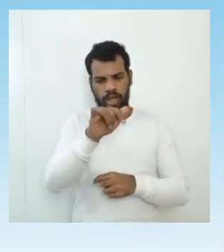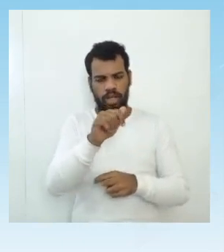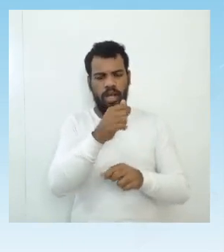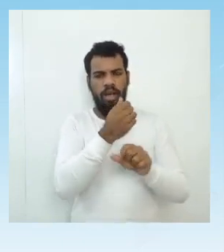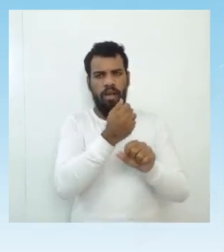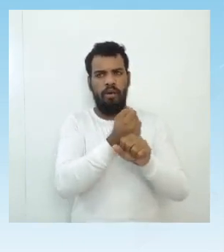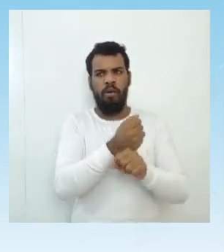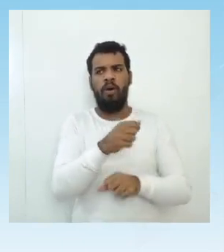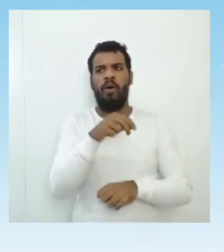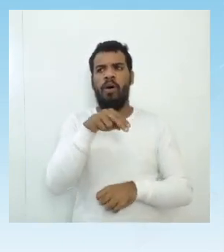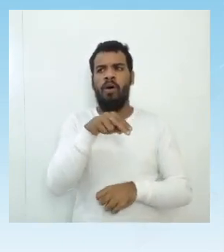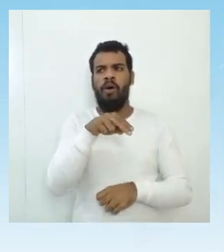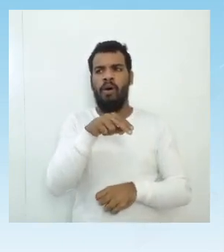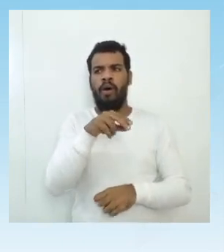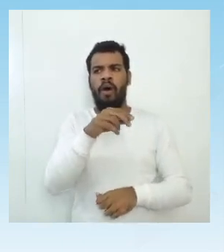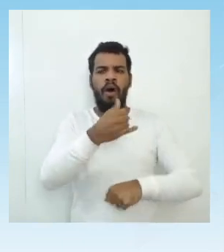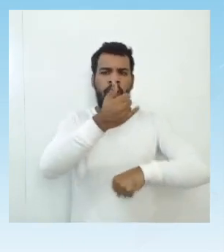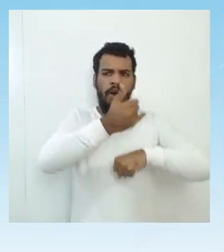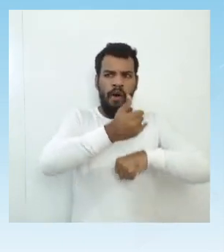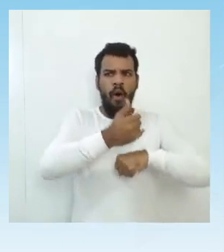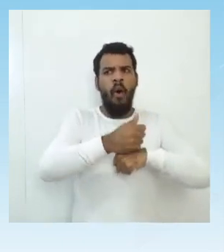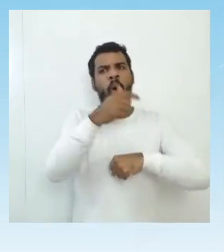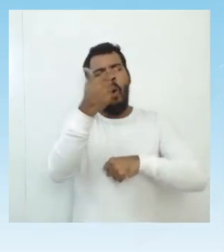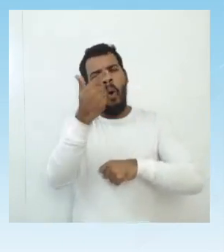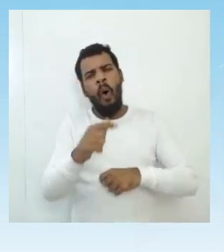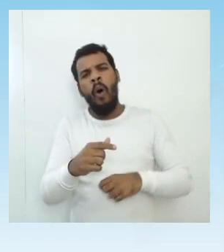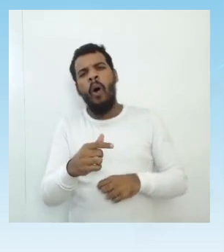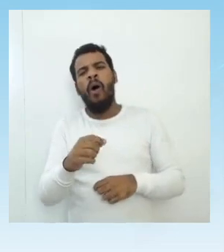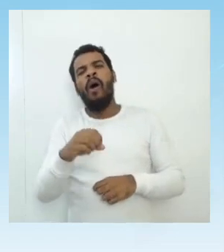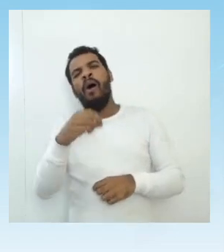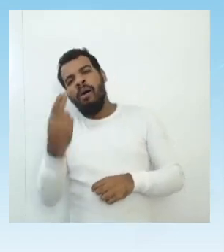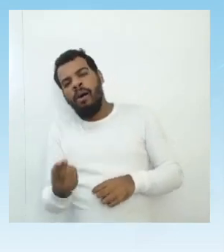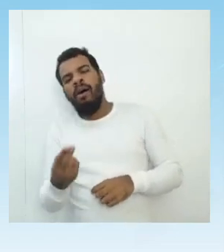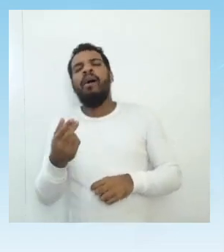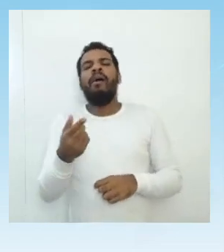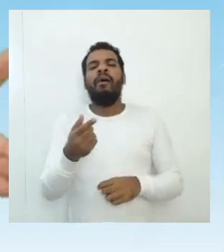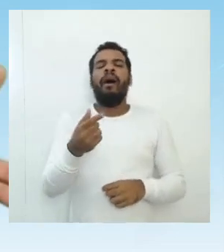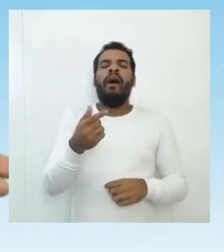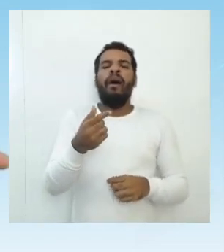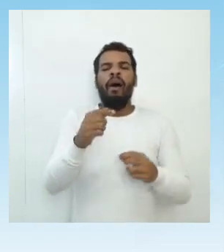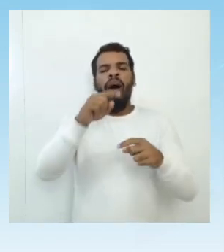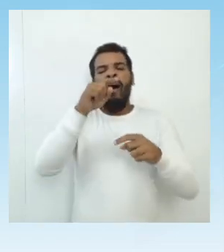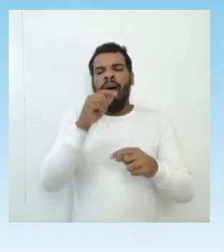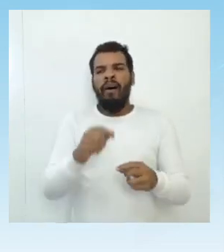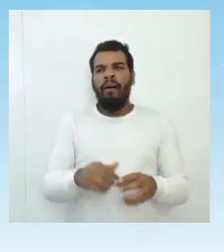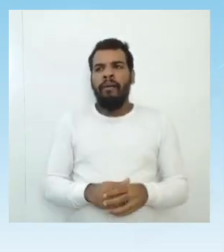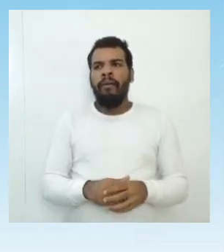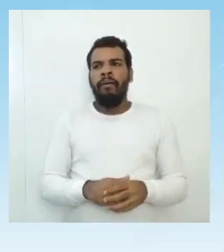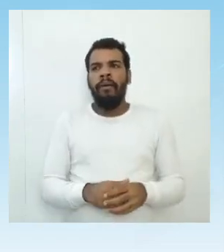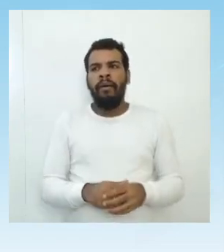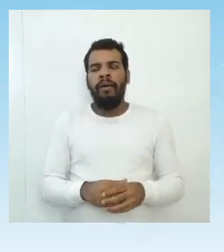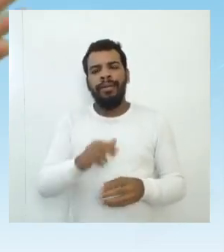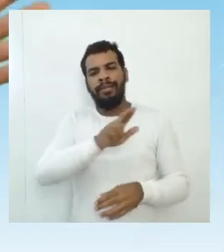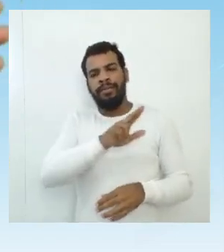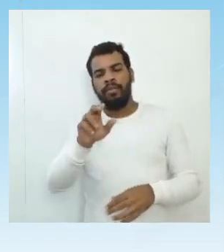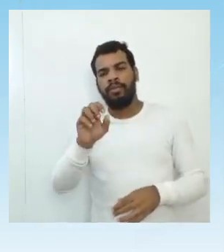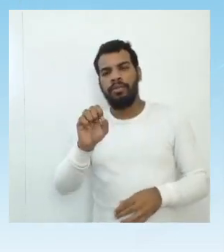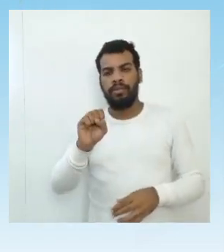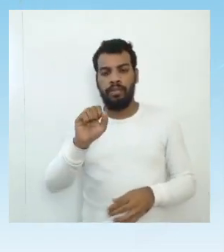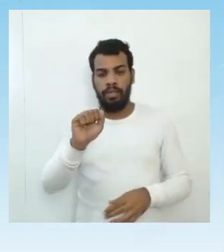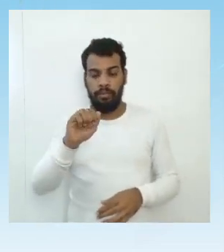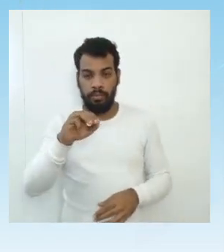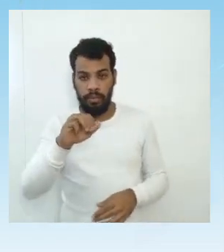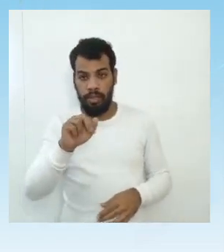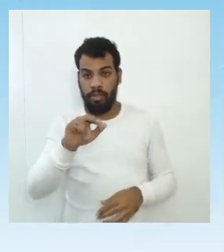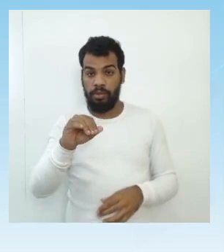neódimo ferro boro, ou o samário cobalto boro, por exemplo, eles vão apresentar altos valores